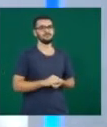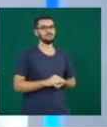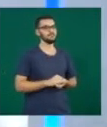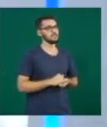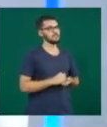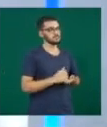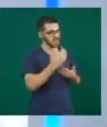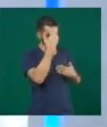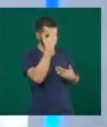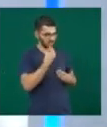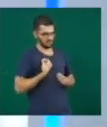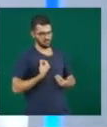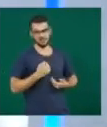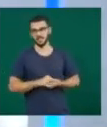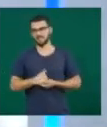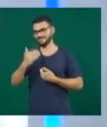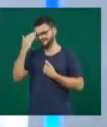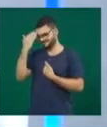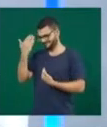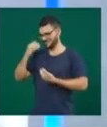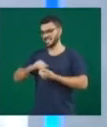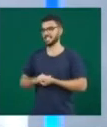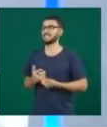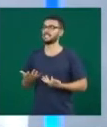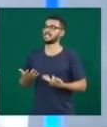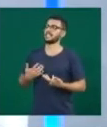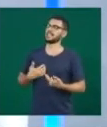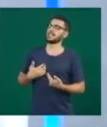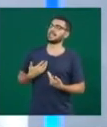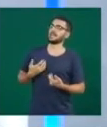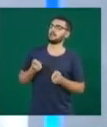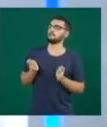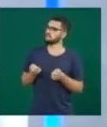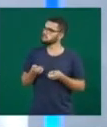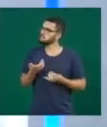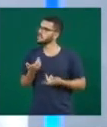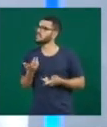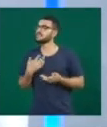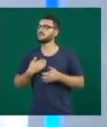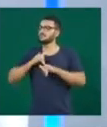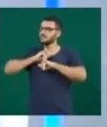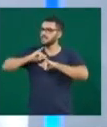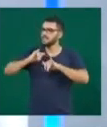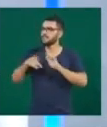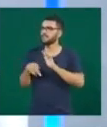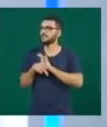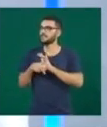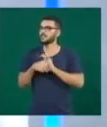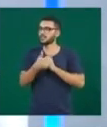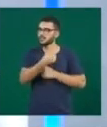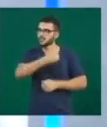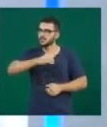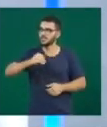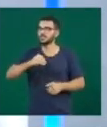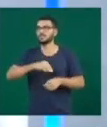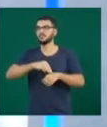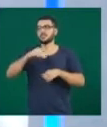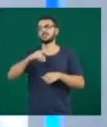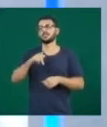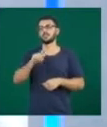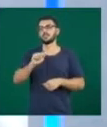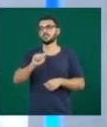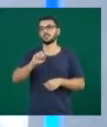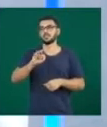agradeço. É oportunidade de poder falar desse evento importante que é o centenário do mestre João Pequeno de Paxinha. Sem dúvida, é mais um marco